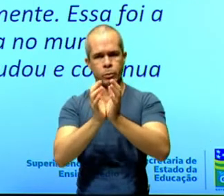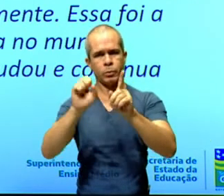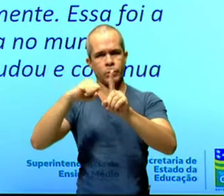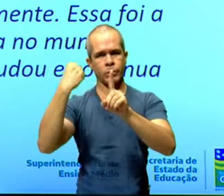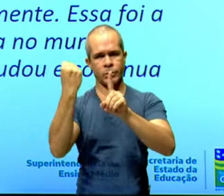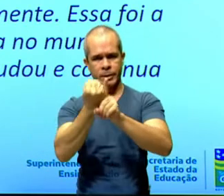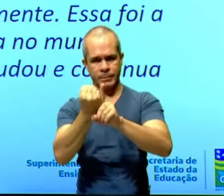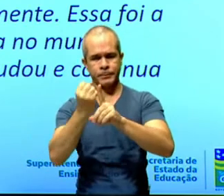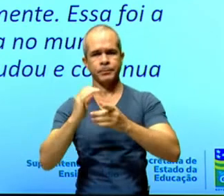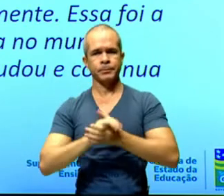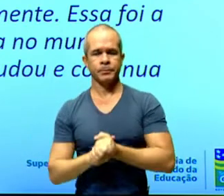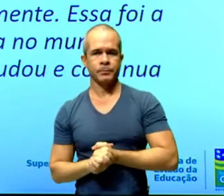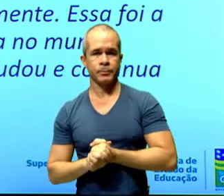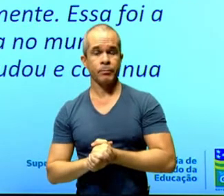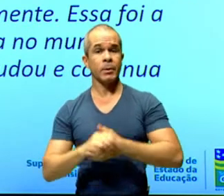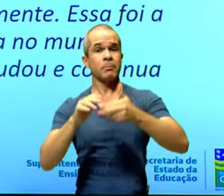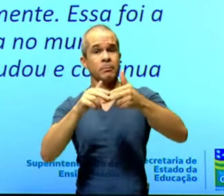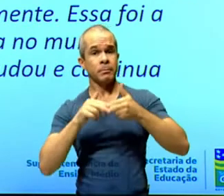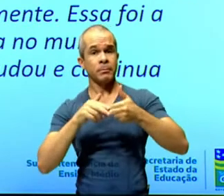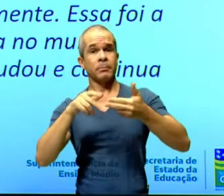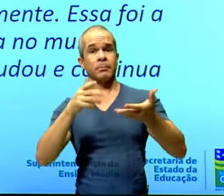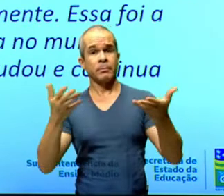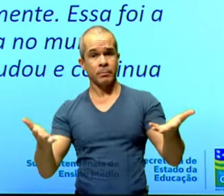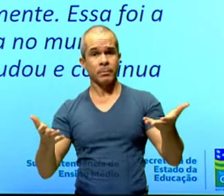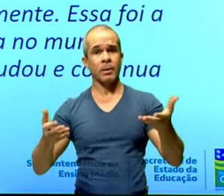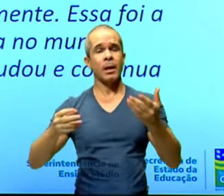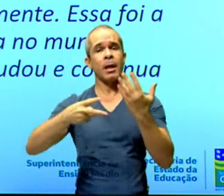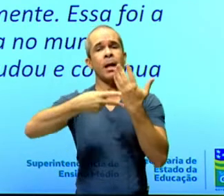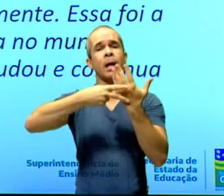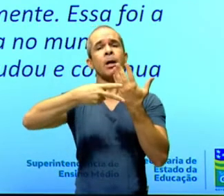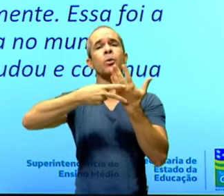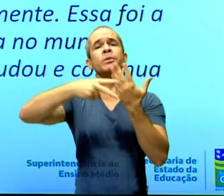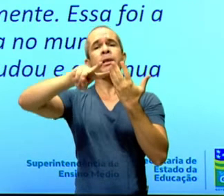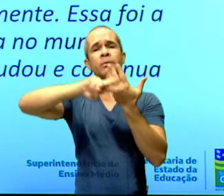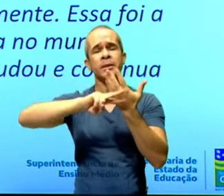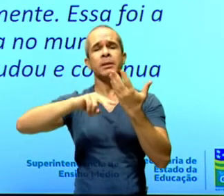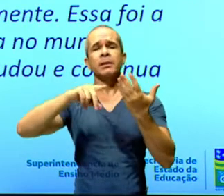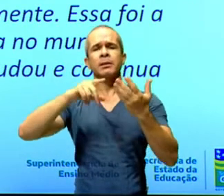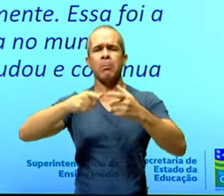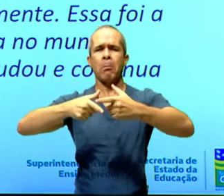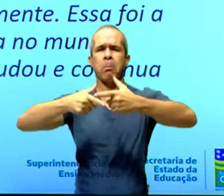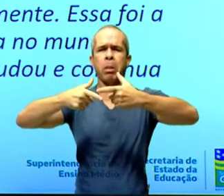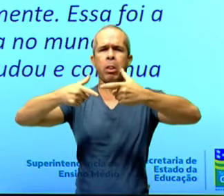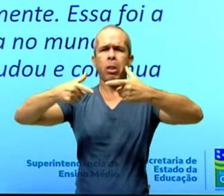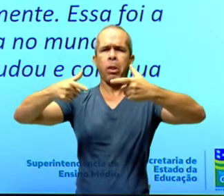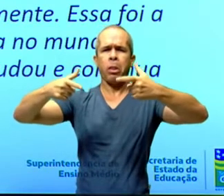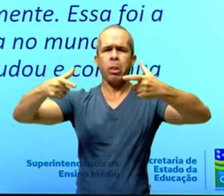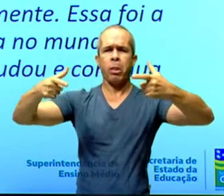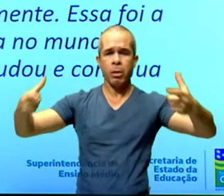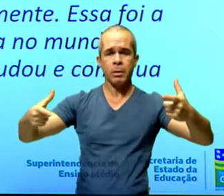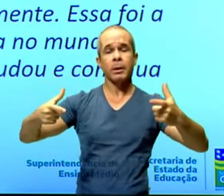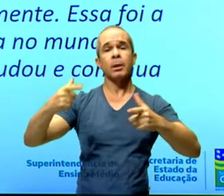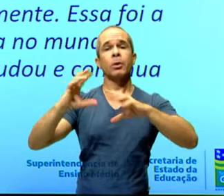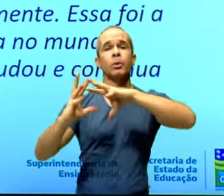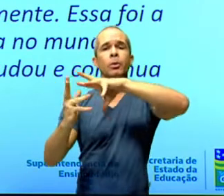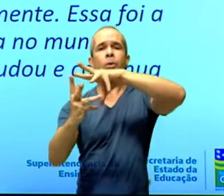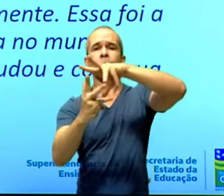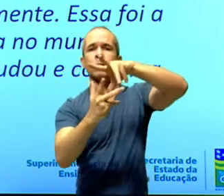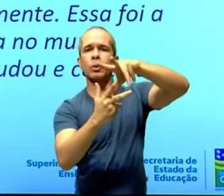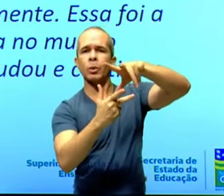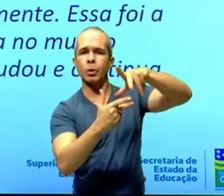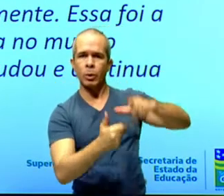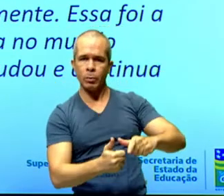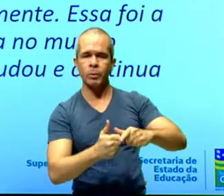Essa foi a consequência de uma espantosa explosão demográfica no mundo independente